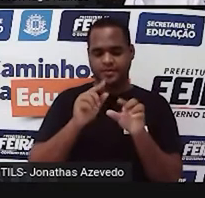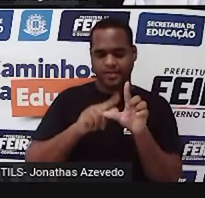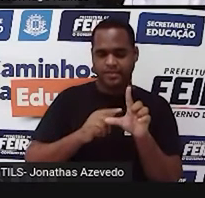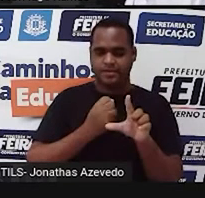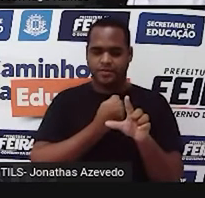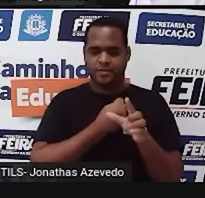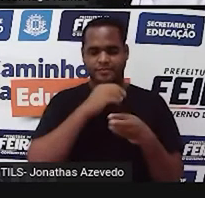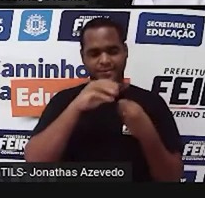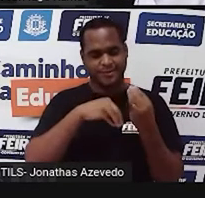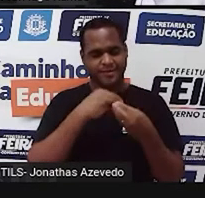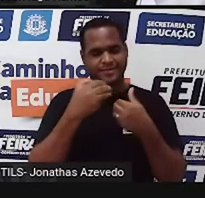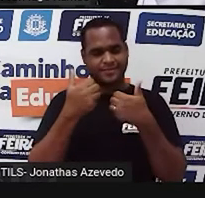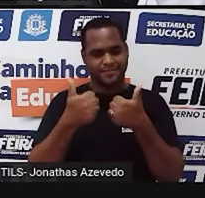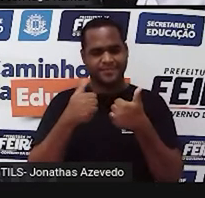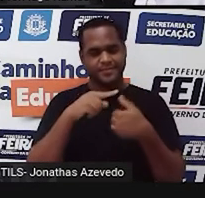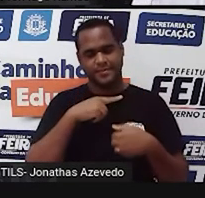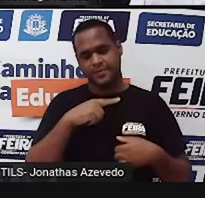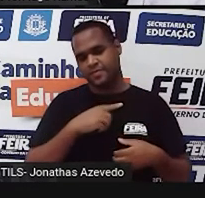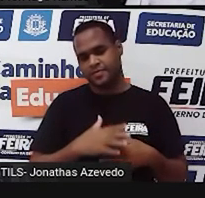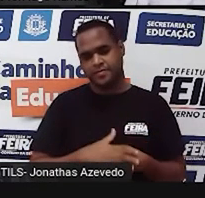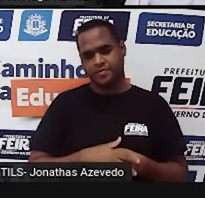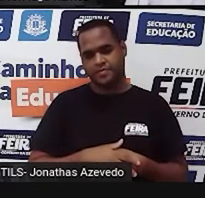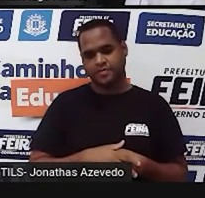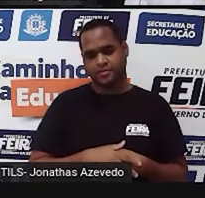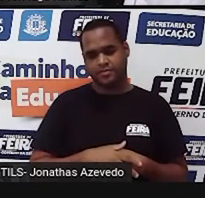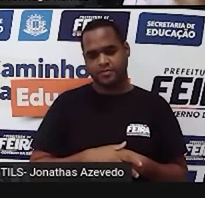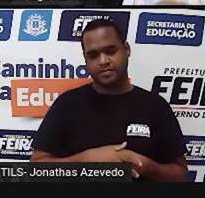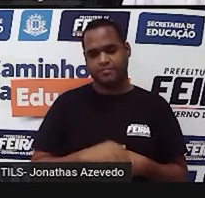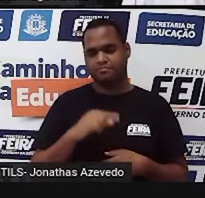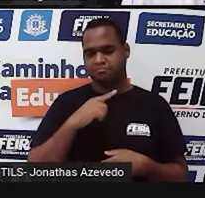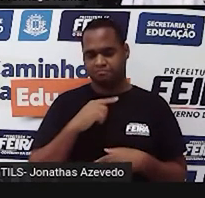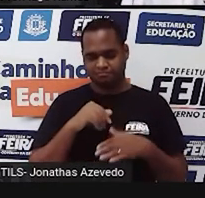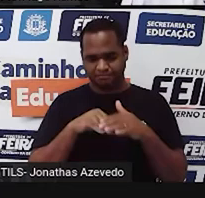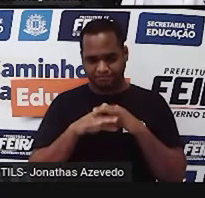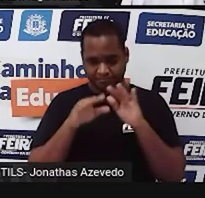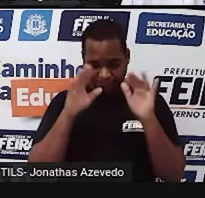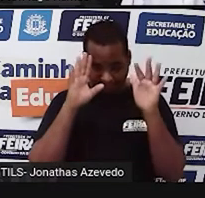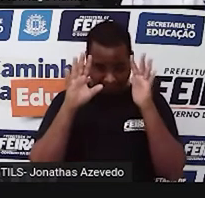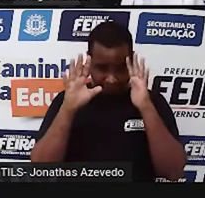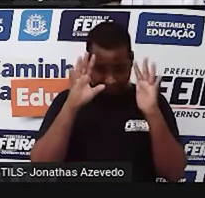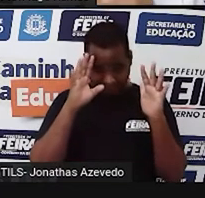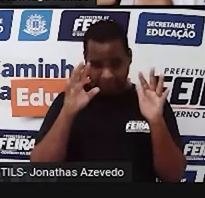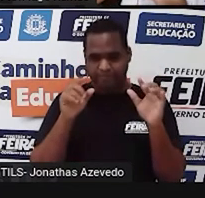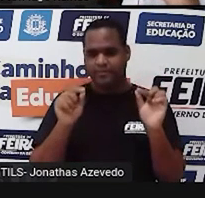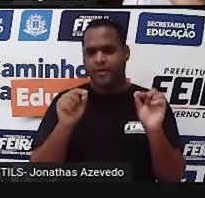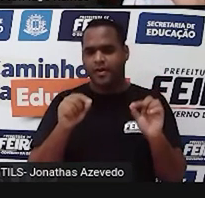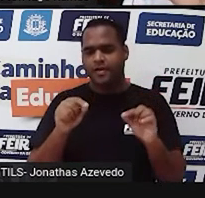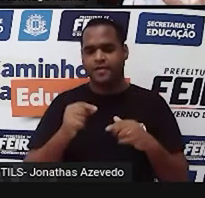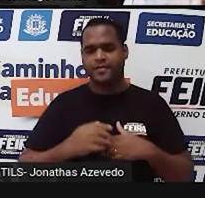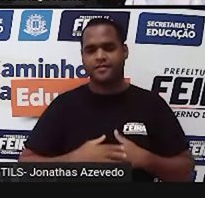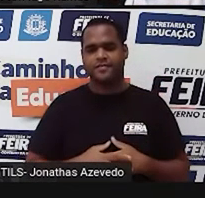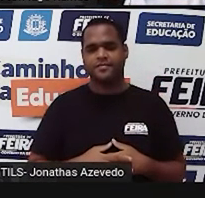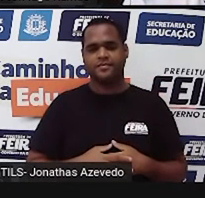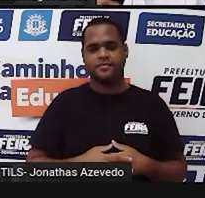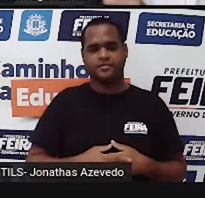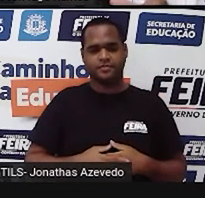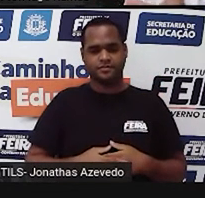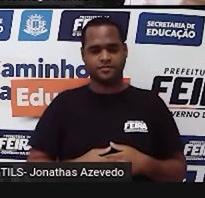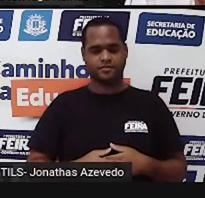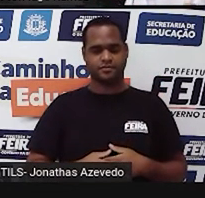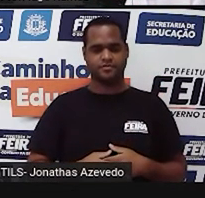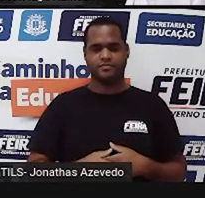bom? Mas até aqui, para deixar guardado direitinho todo o